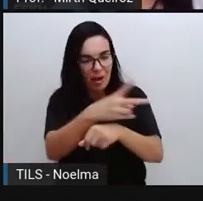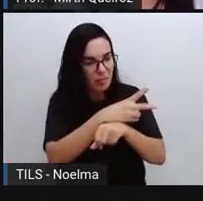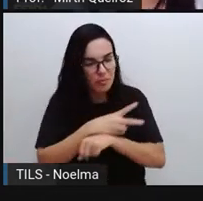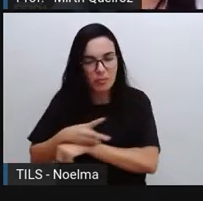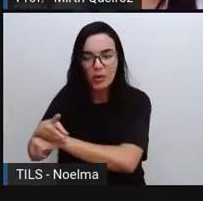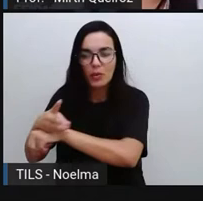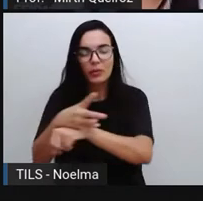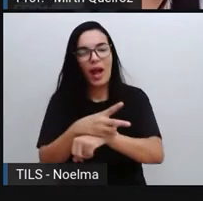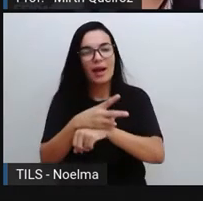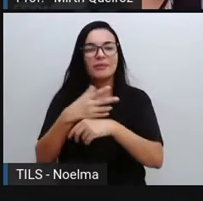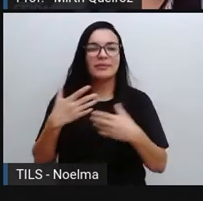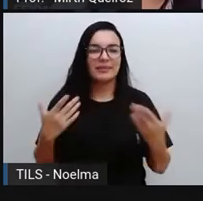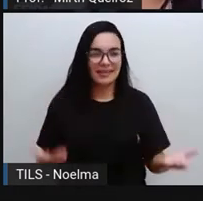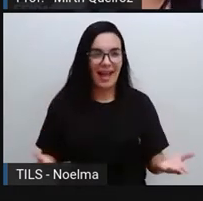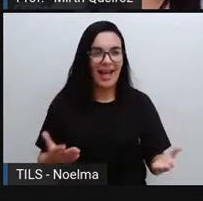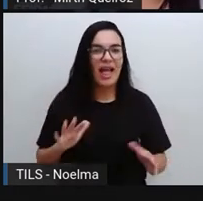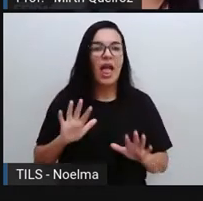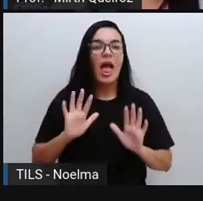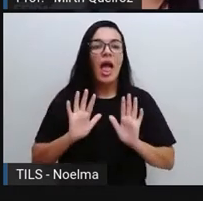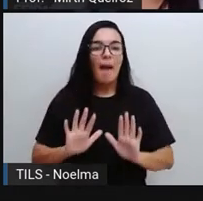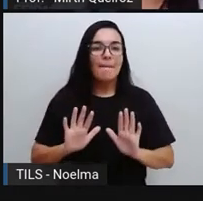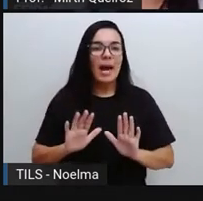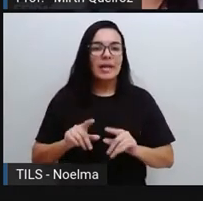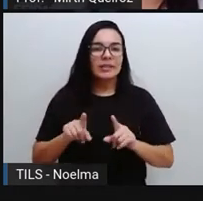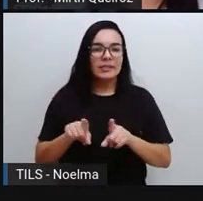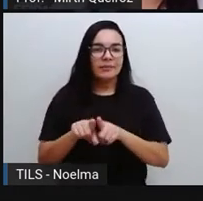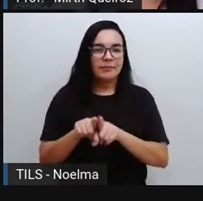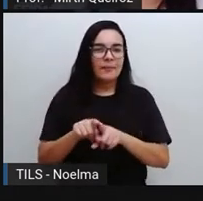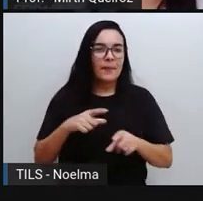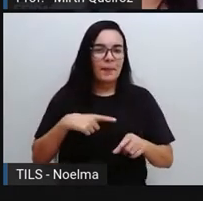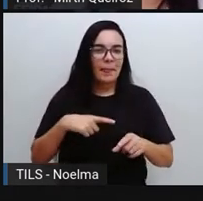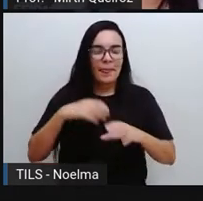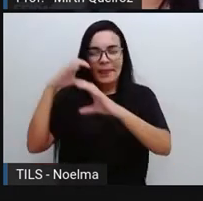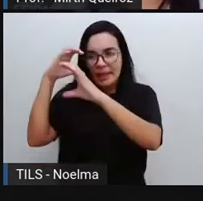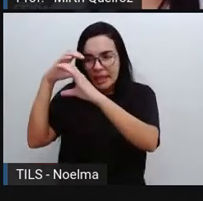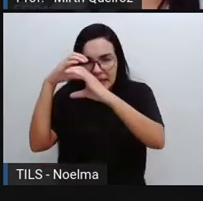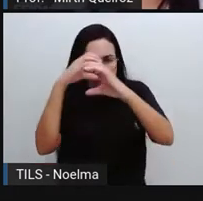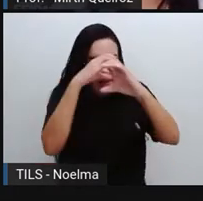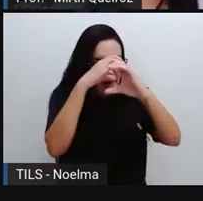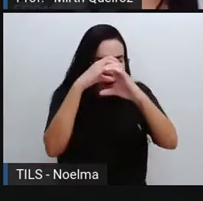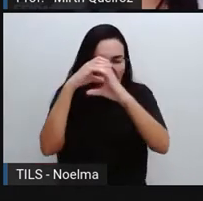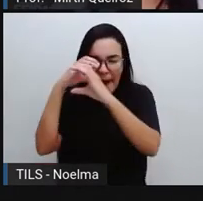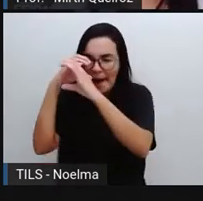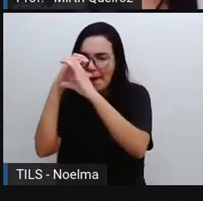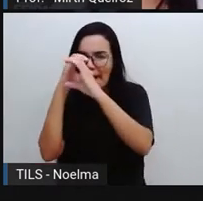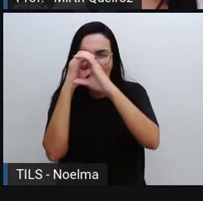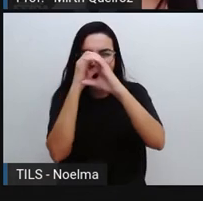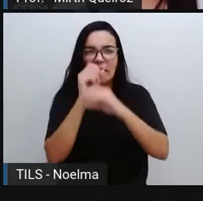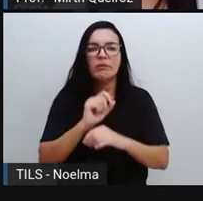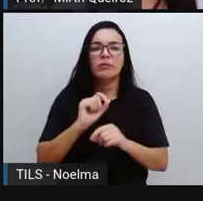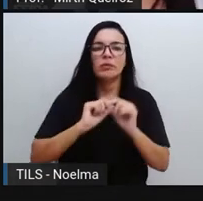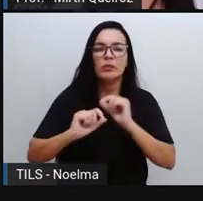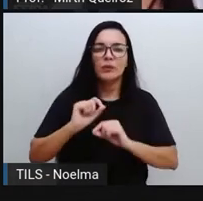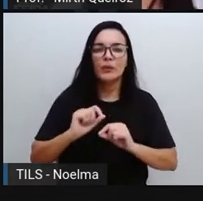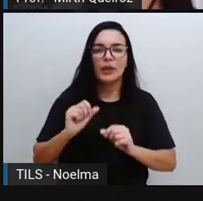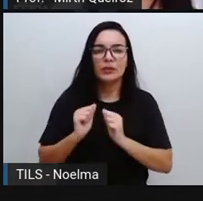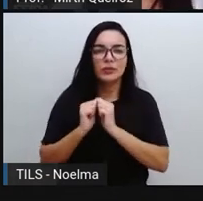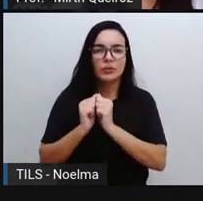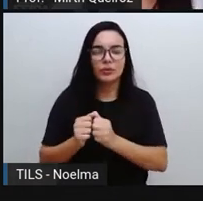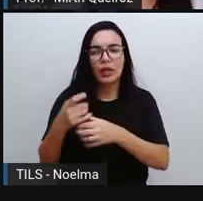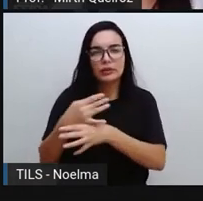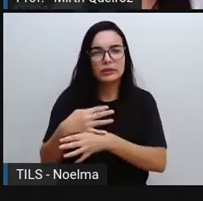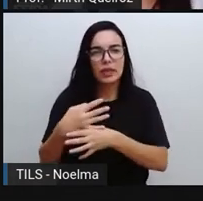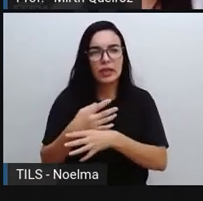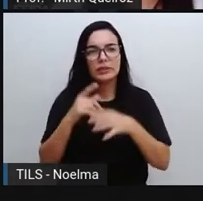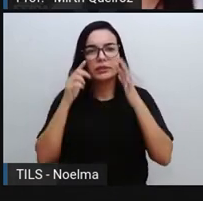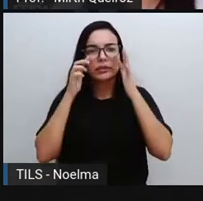alimentos. Ali, eles iriam conseguir filmar, né? As cidades. A gente viu que urubu, ele poderia ali em um